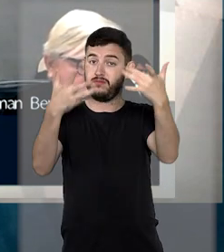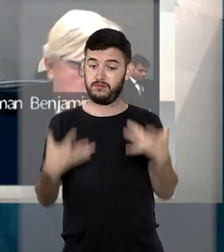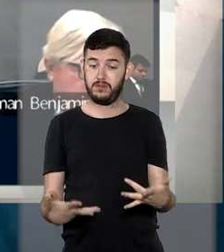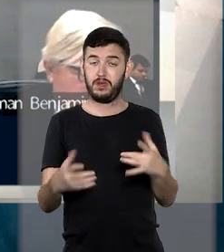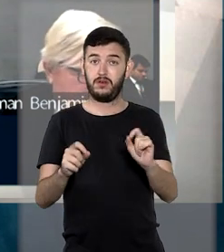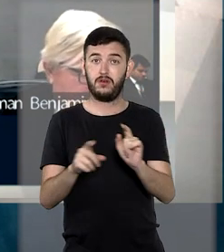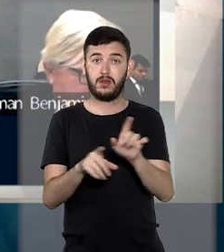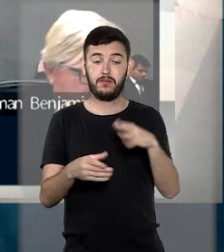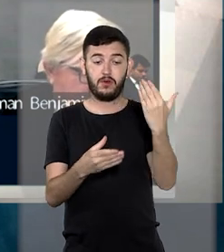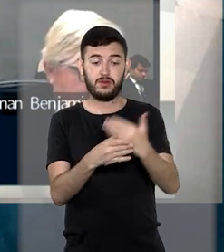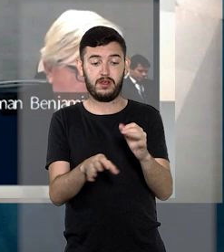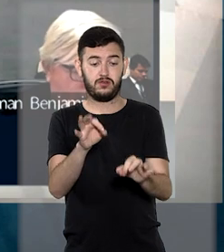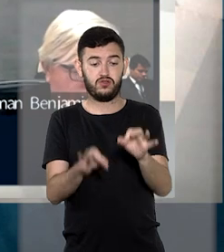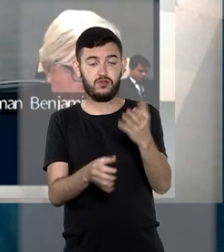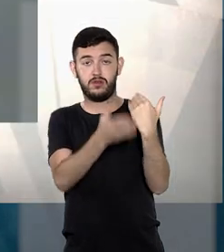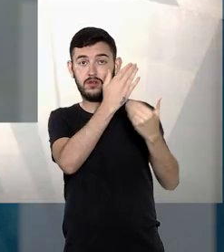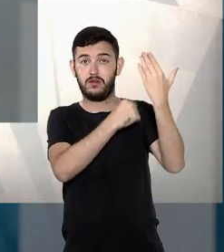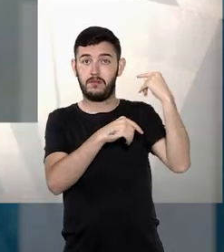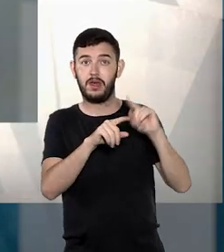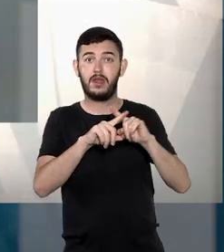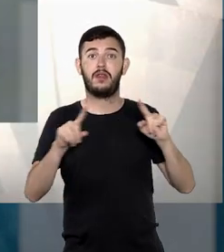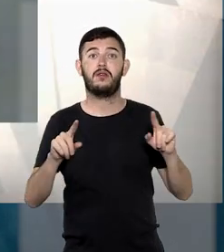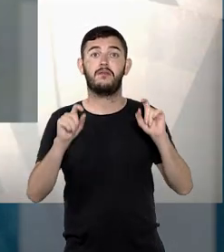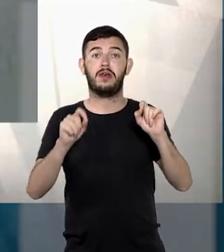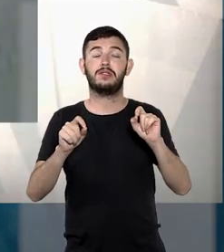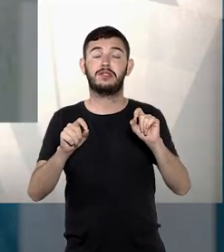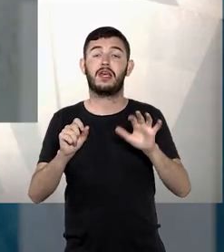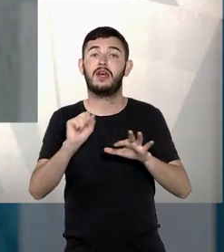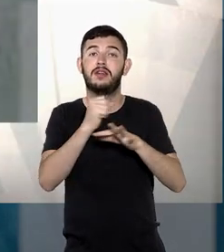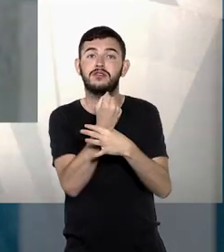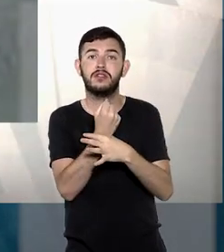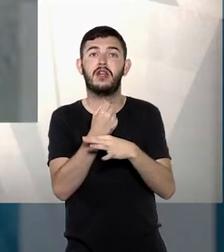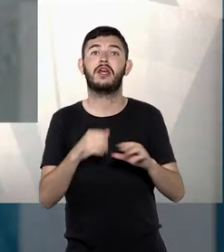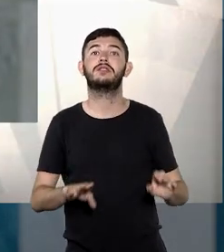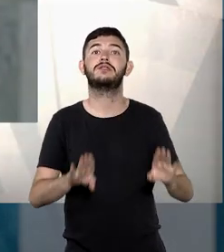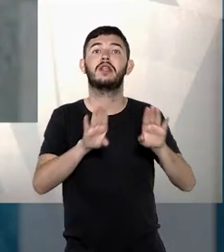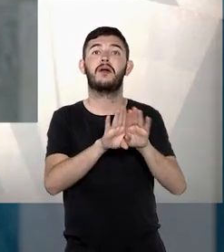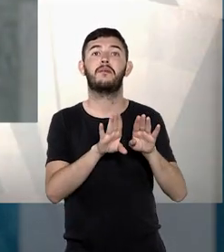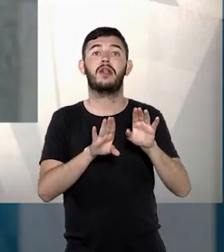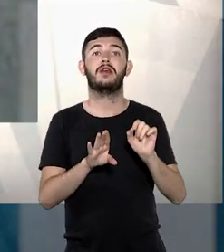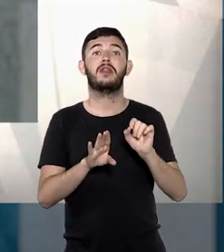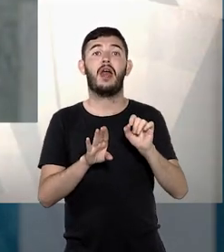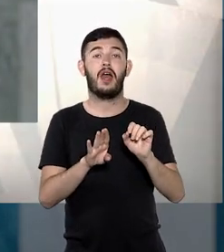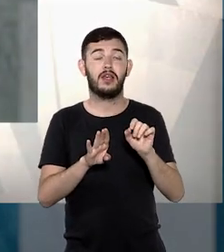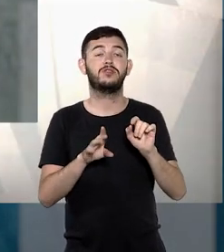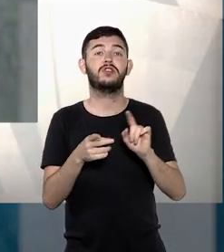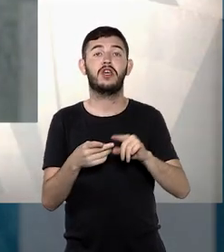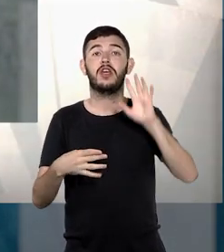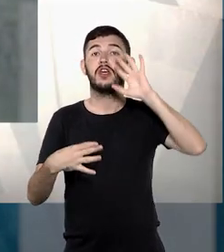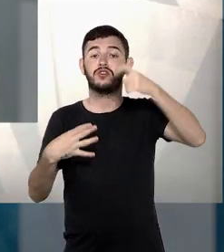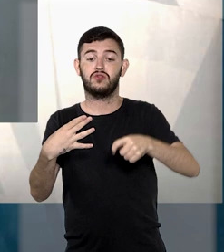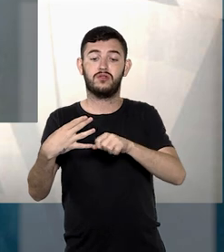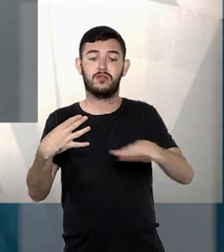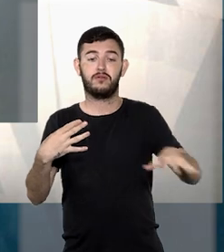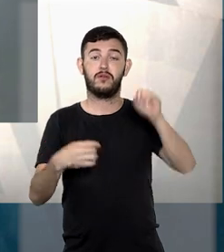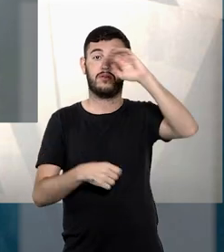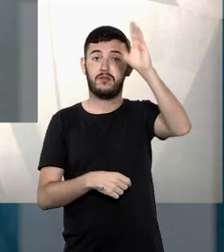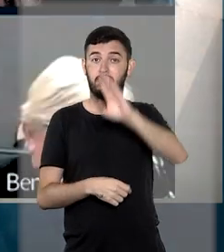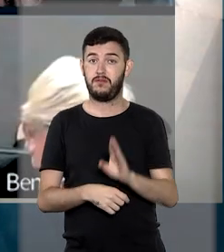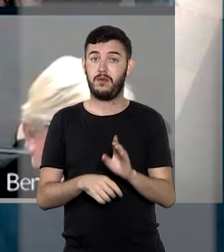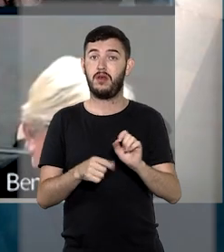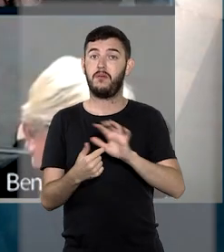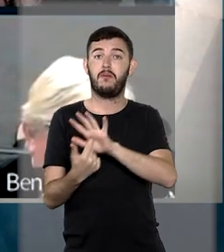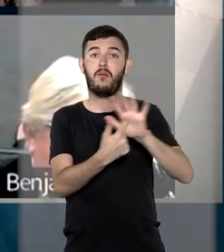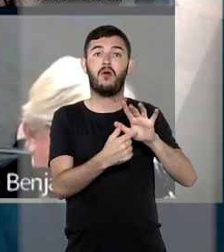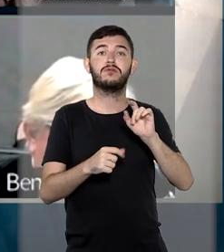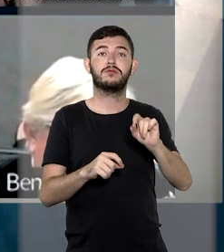reconhecimento da aplicação dos precedentes, além de garantir a estabilidade, a integridade e a coerência da jurisprudência nacional,